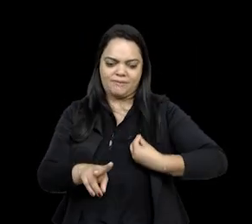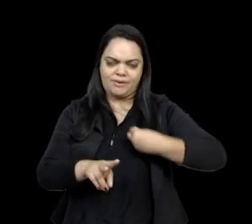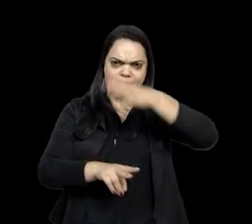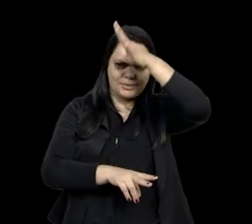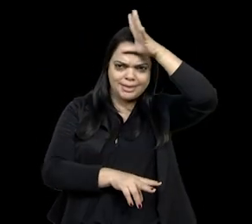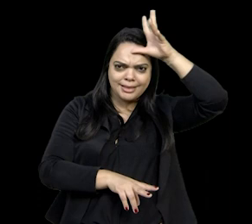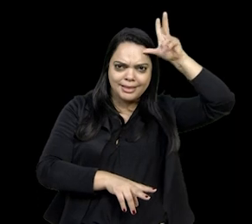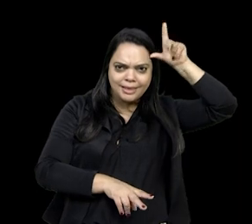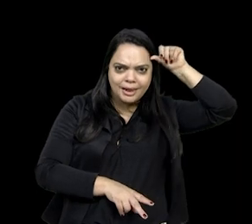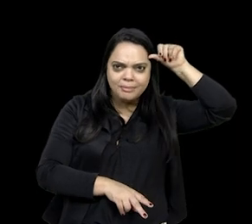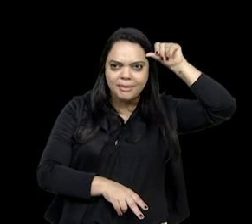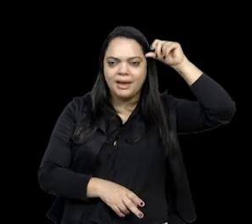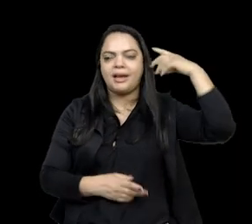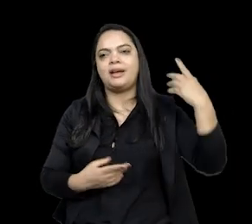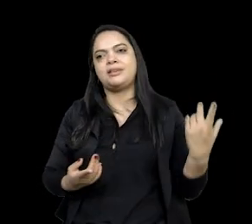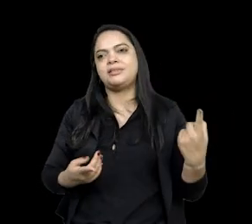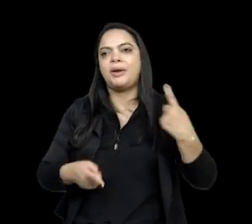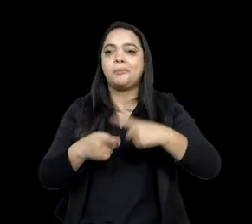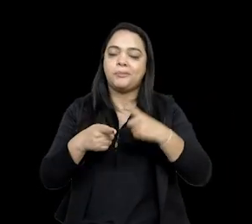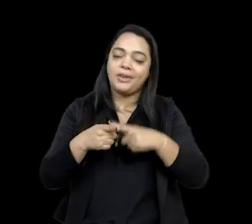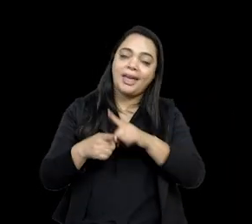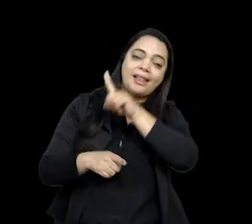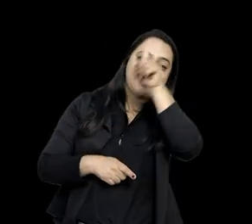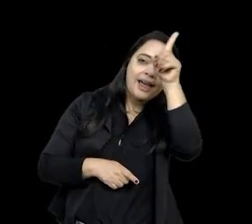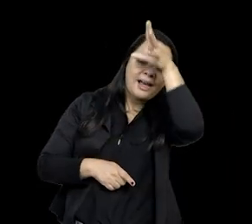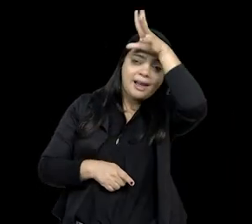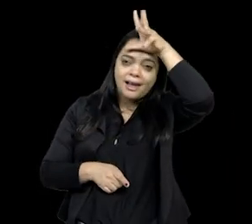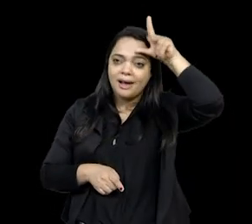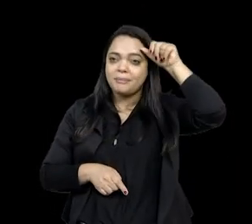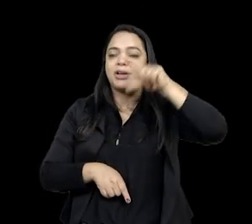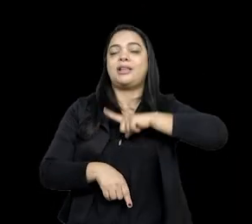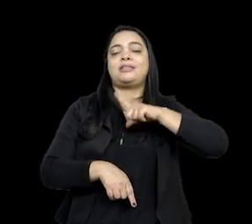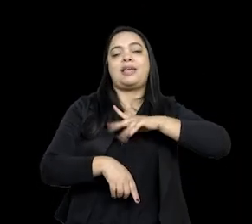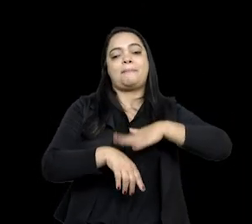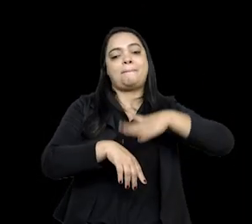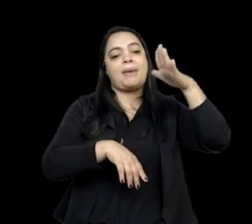correlação com ter mais terra indígena na Amazônia, mais terra indígena demarcada,